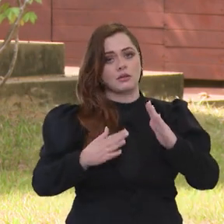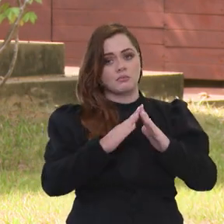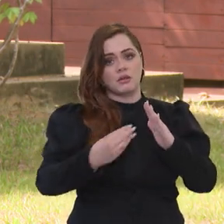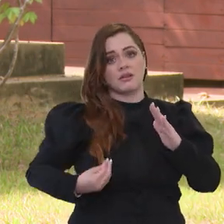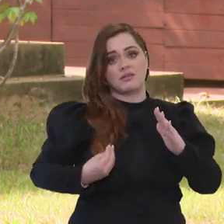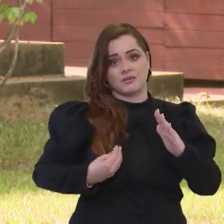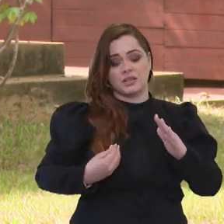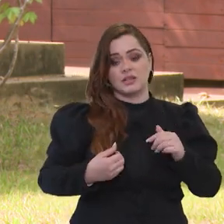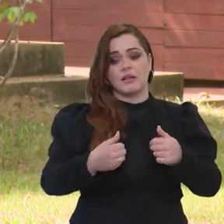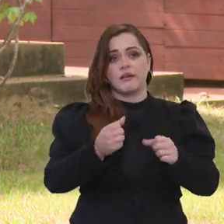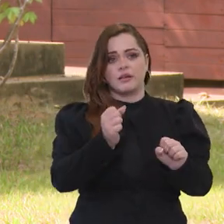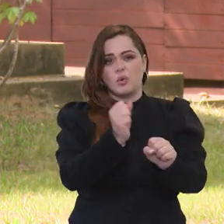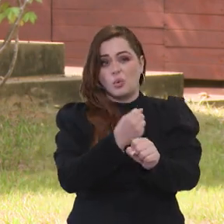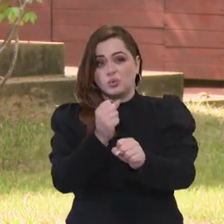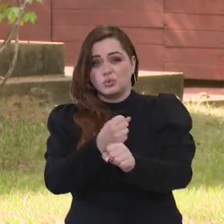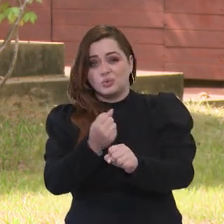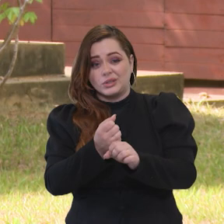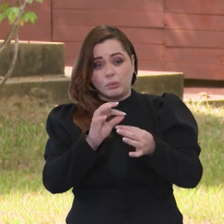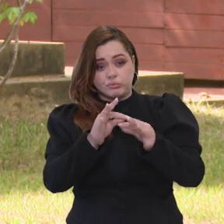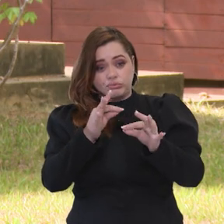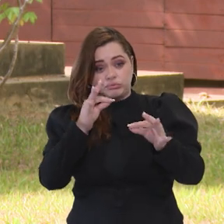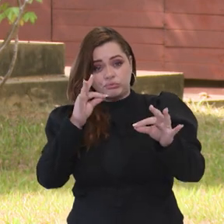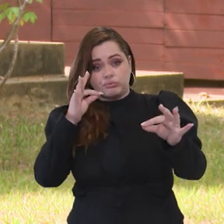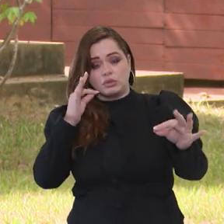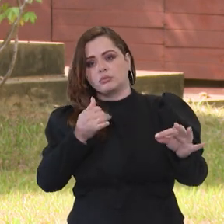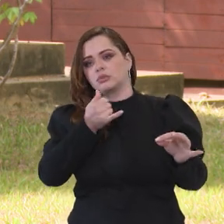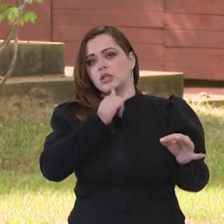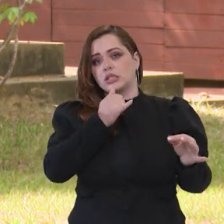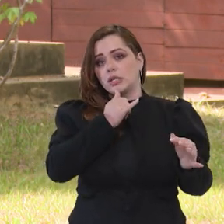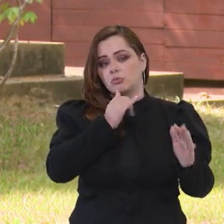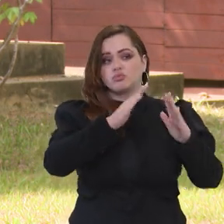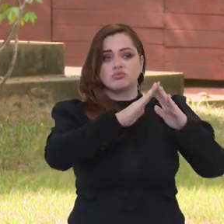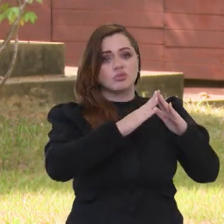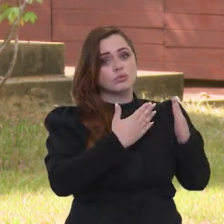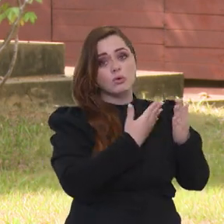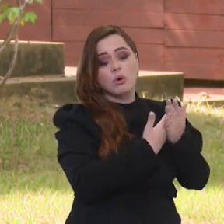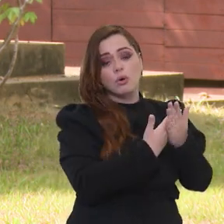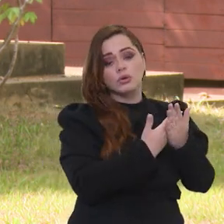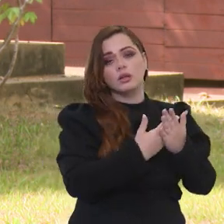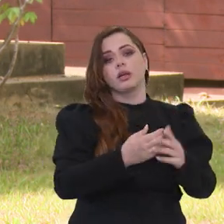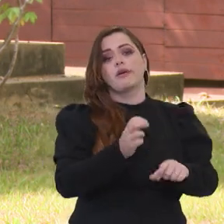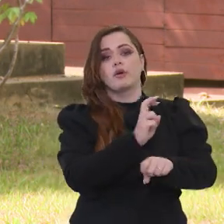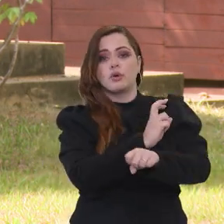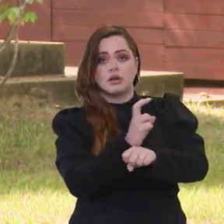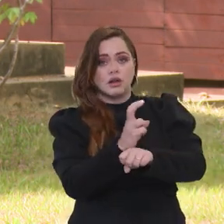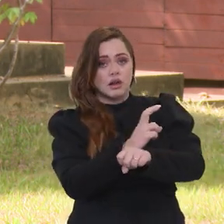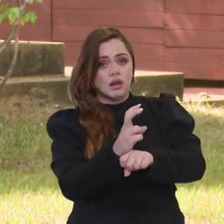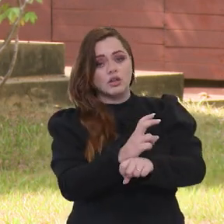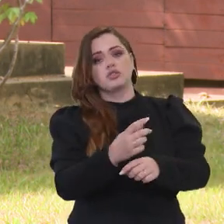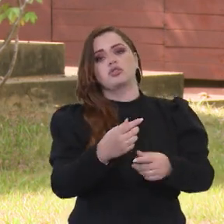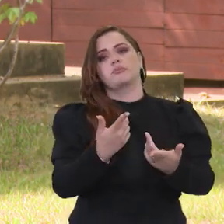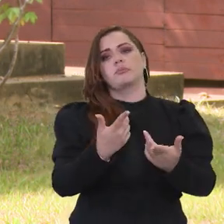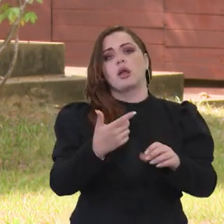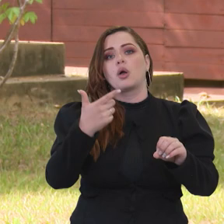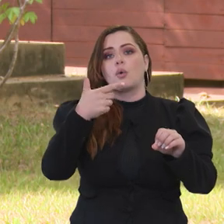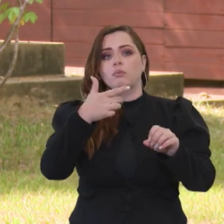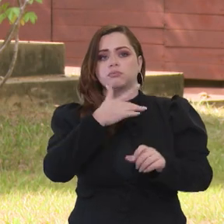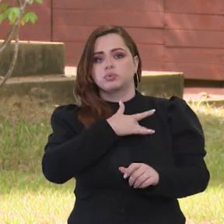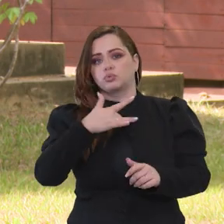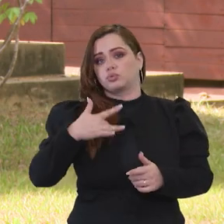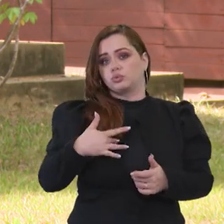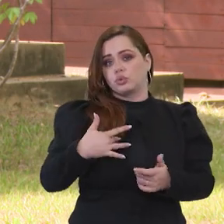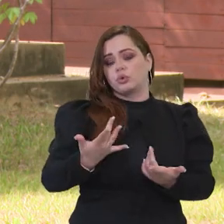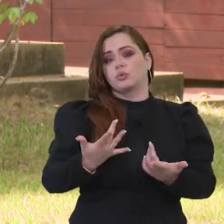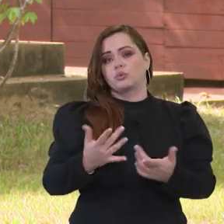Minha Casa Minha Vida sejam edificados longe, por exemplo, de onde fica a escola, de onde fica a creche, de onde fica o posto de